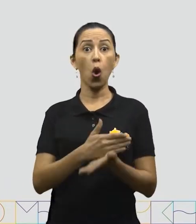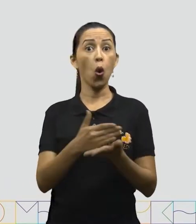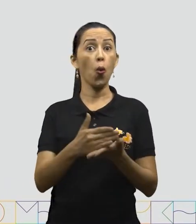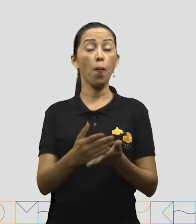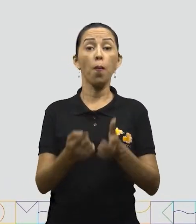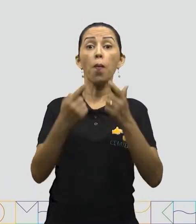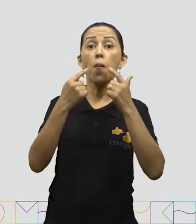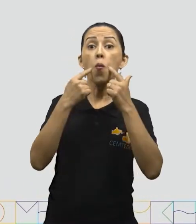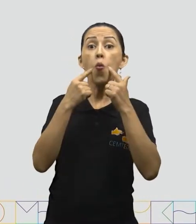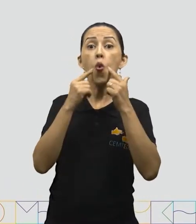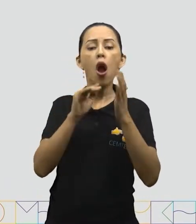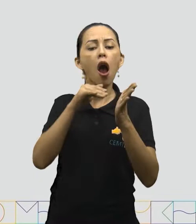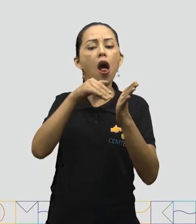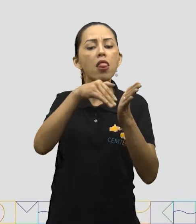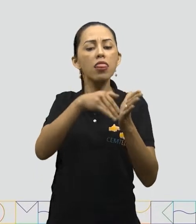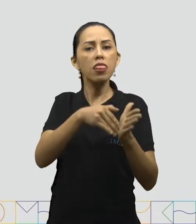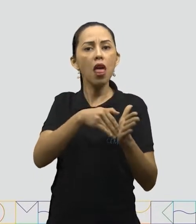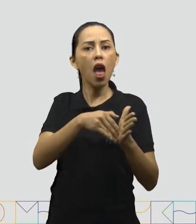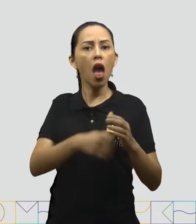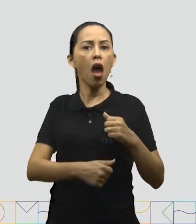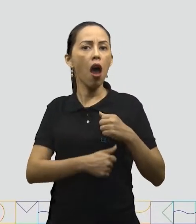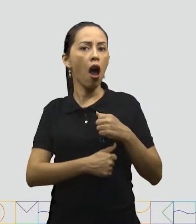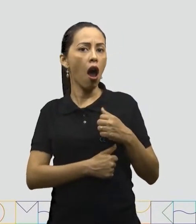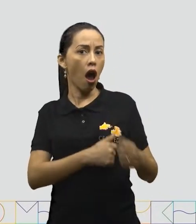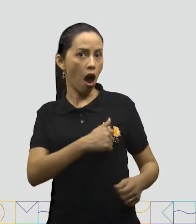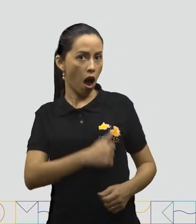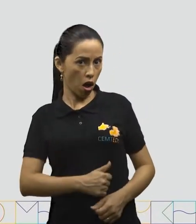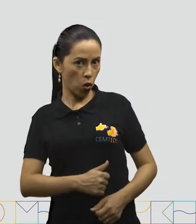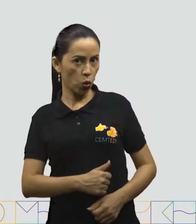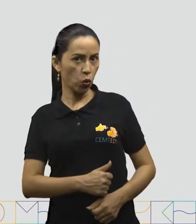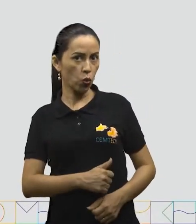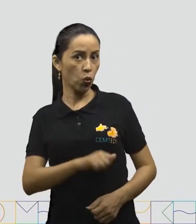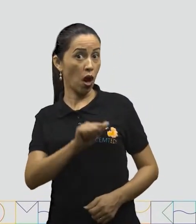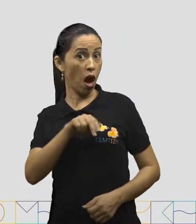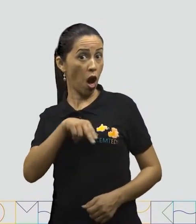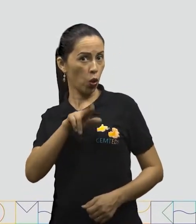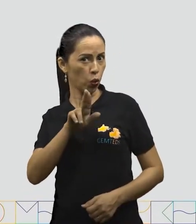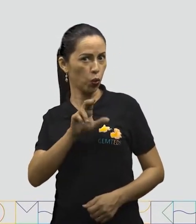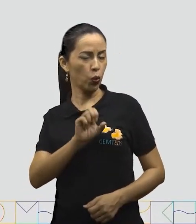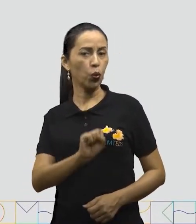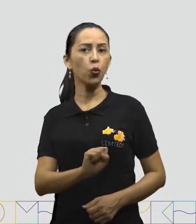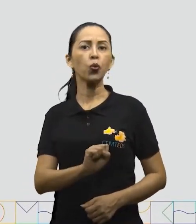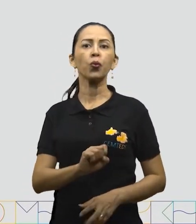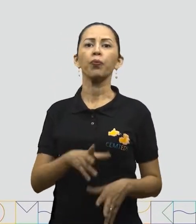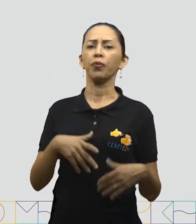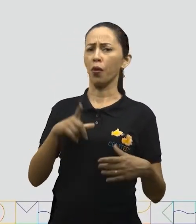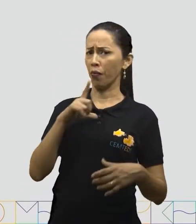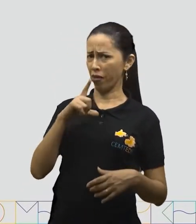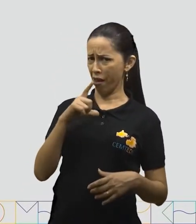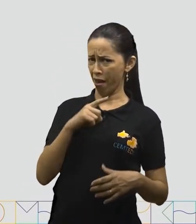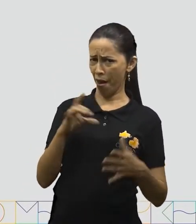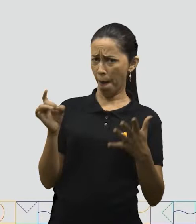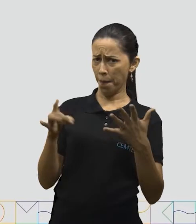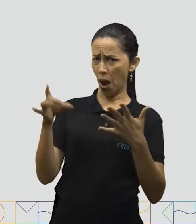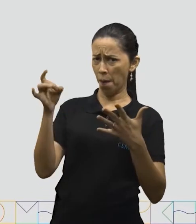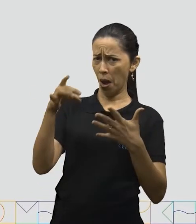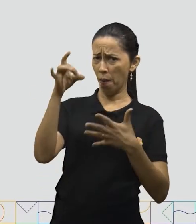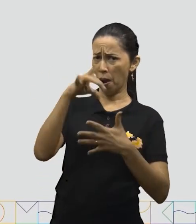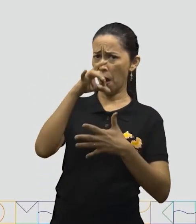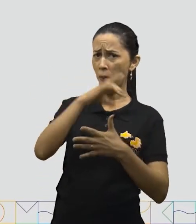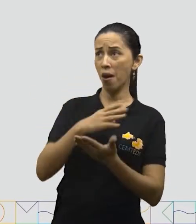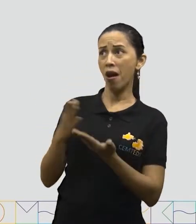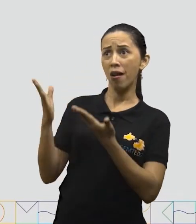como boca, faringe, esôfago, estômago, intestino delgado e